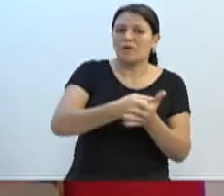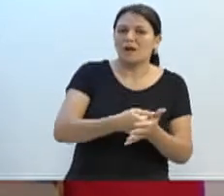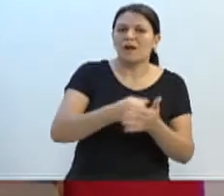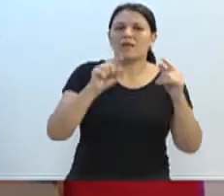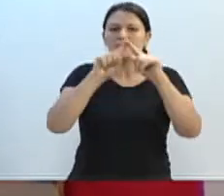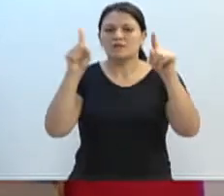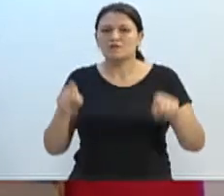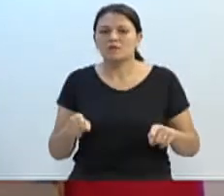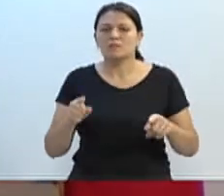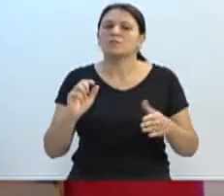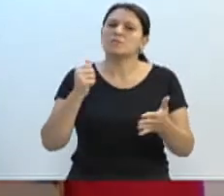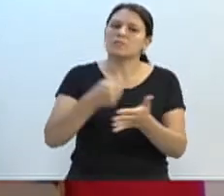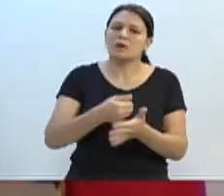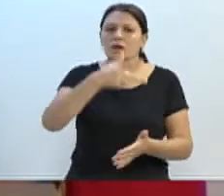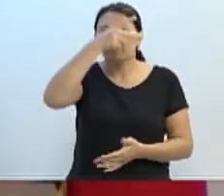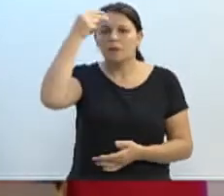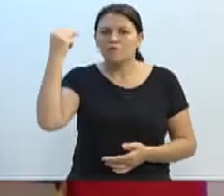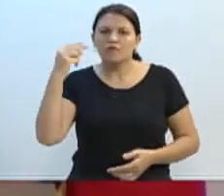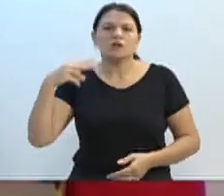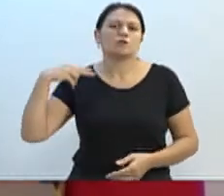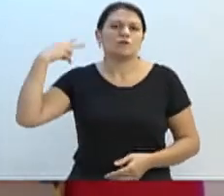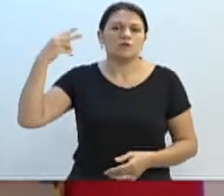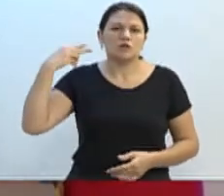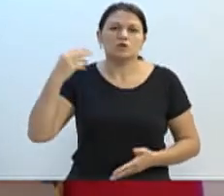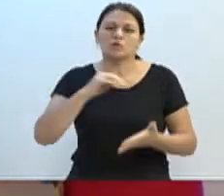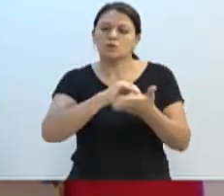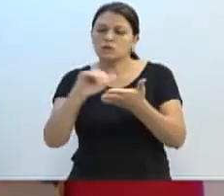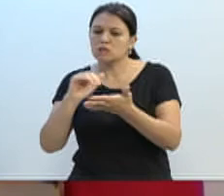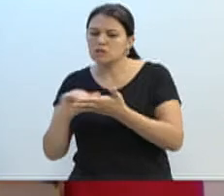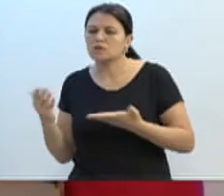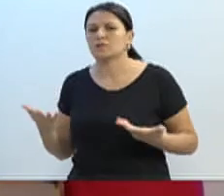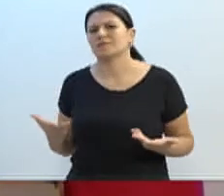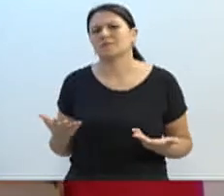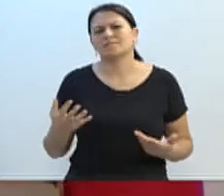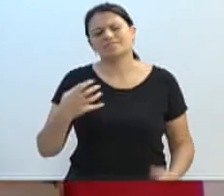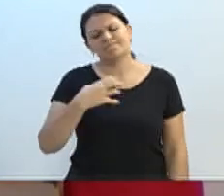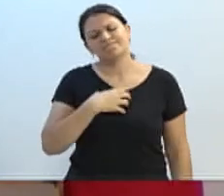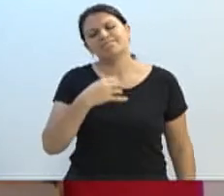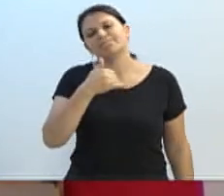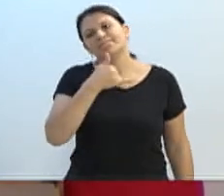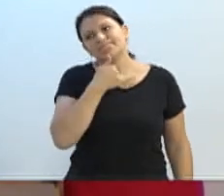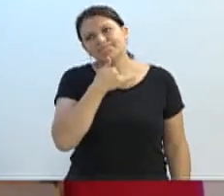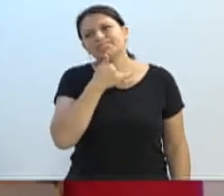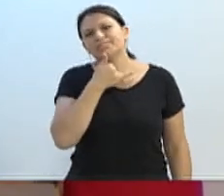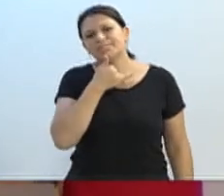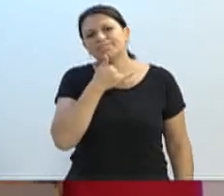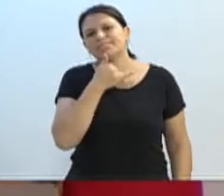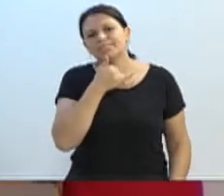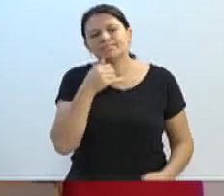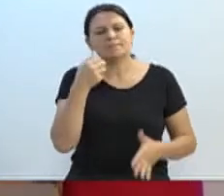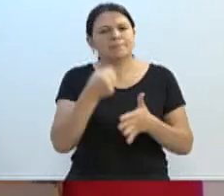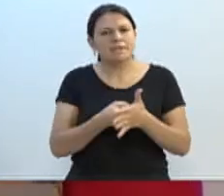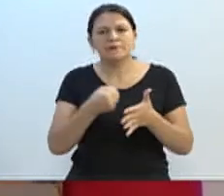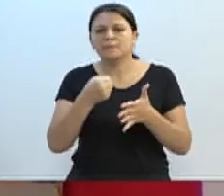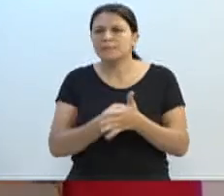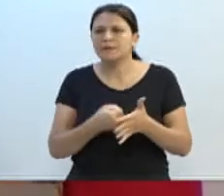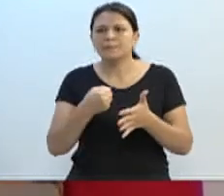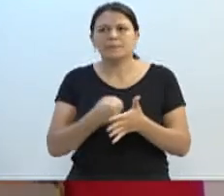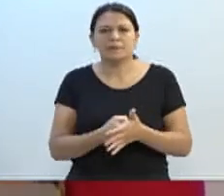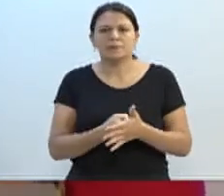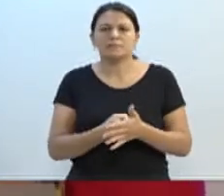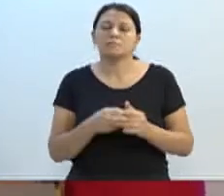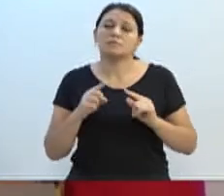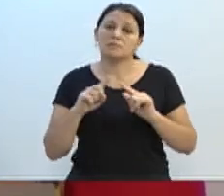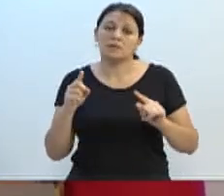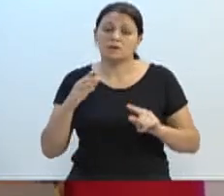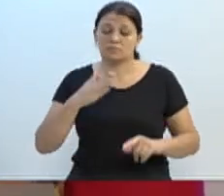o salário do prefeito municipal, de todos os secretários. E é lamentável, lamentável que a gente tenha que estar sempre cobrando, mas é